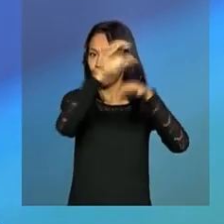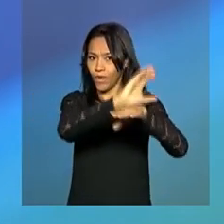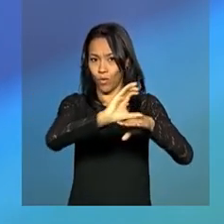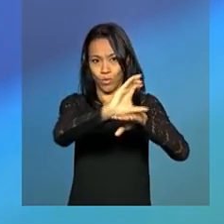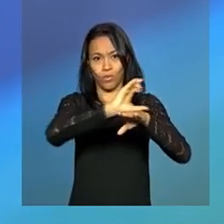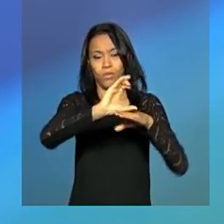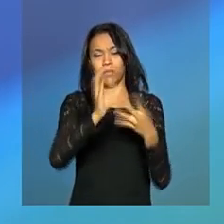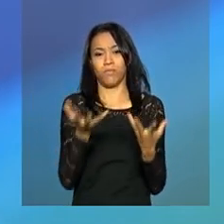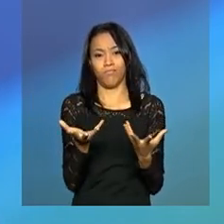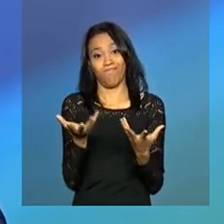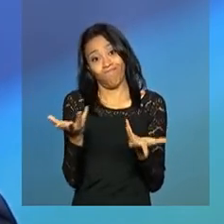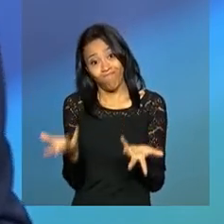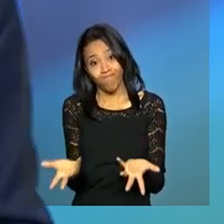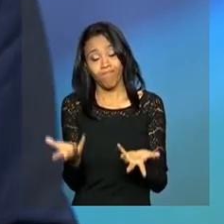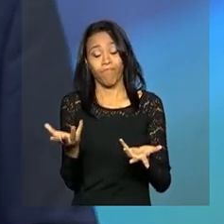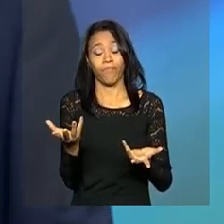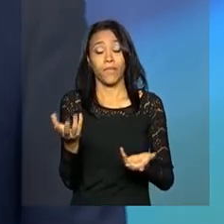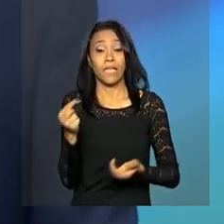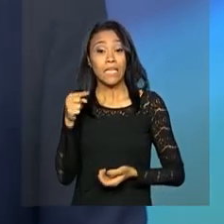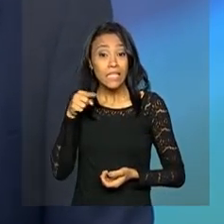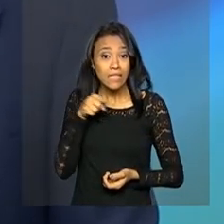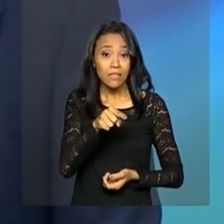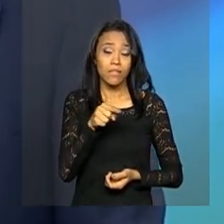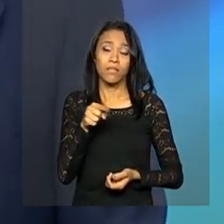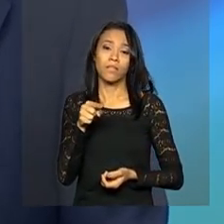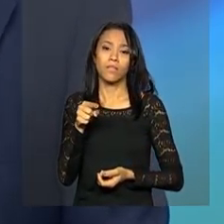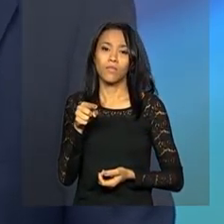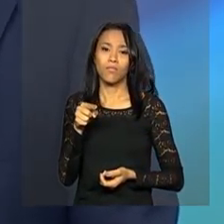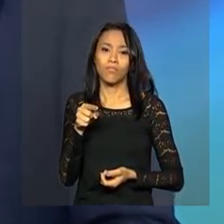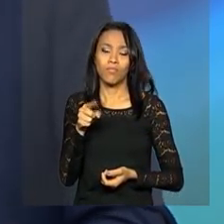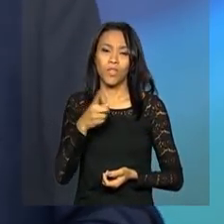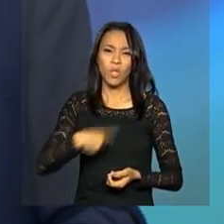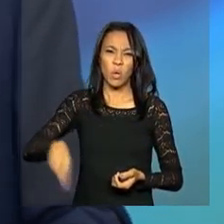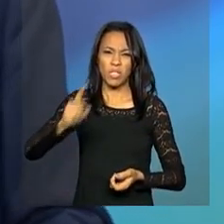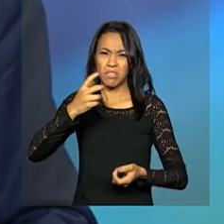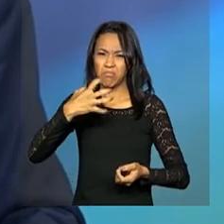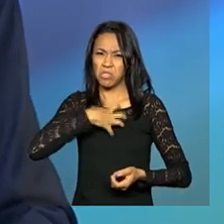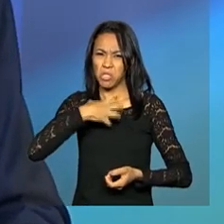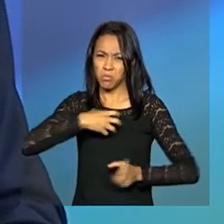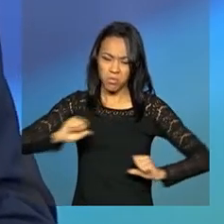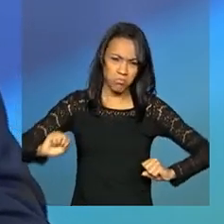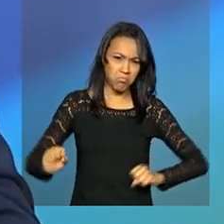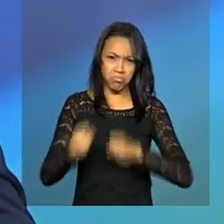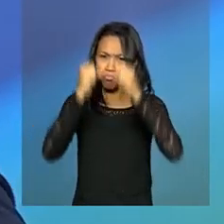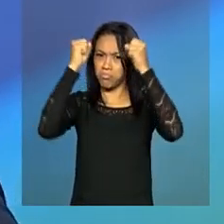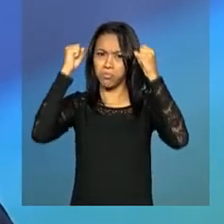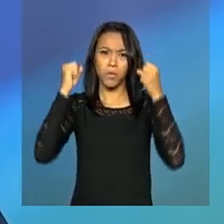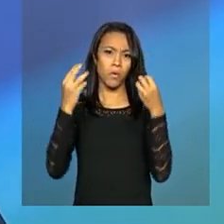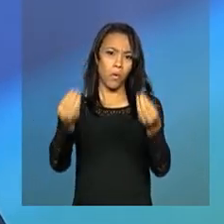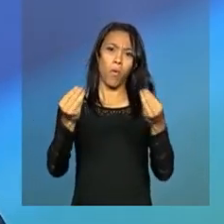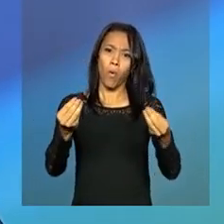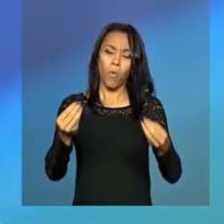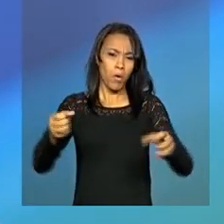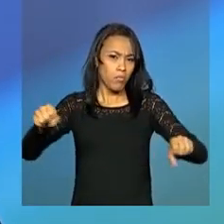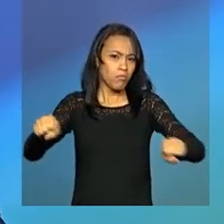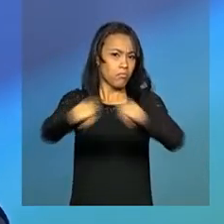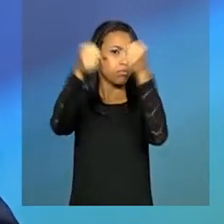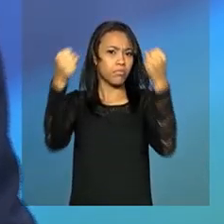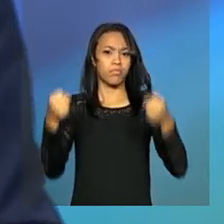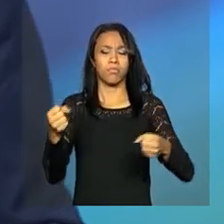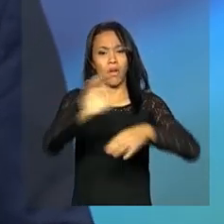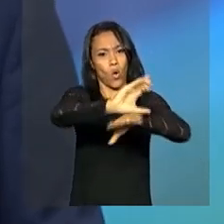Essa questão, portanto, nos deixa indignados porque esta ruptura com a Constituição